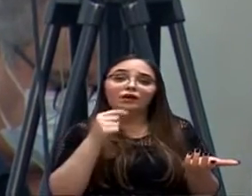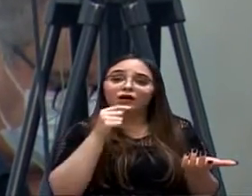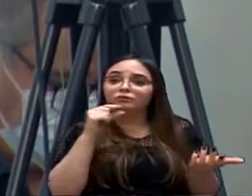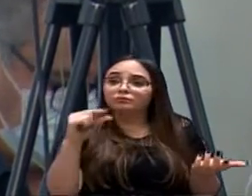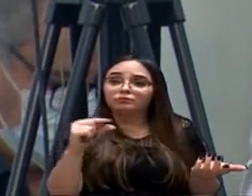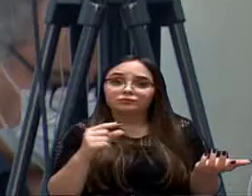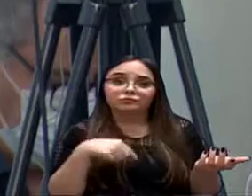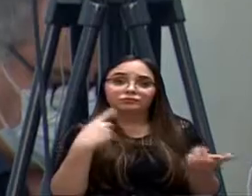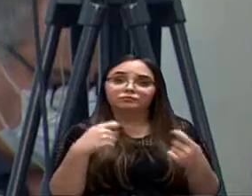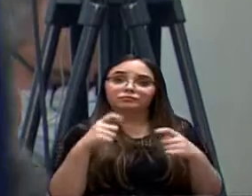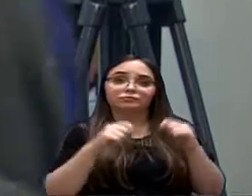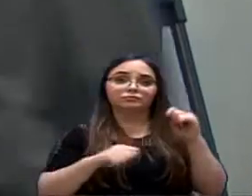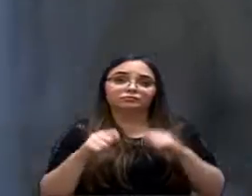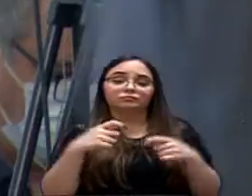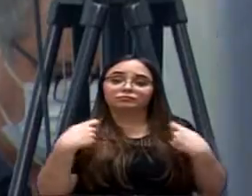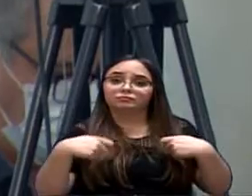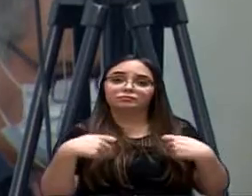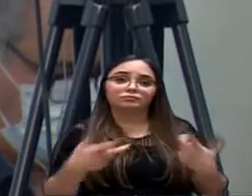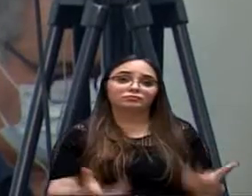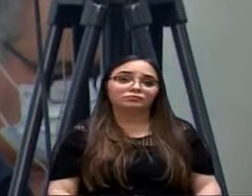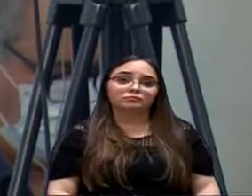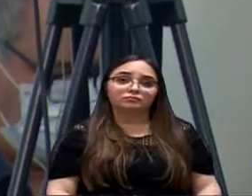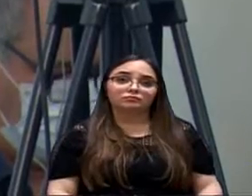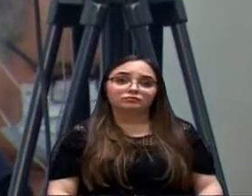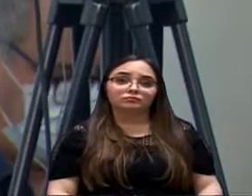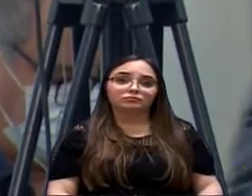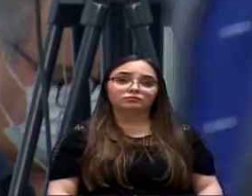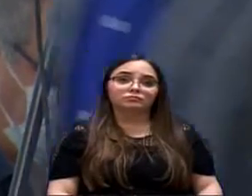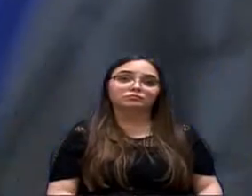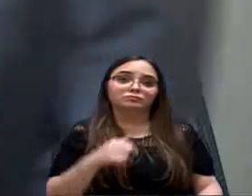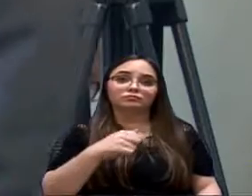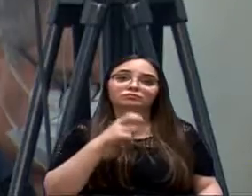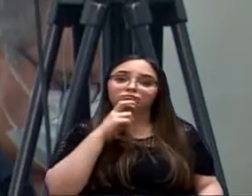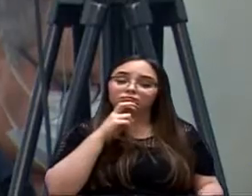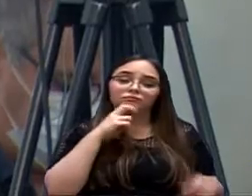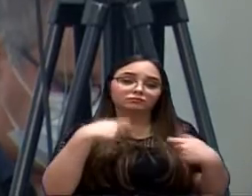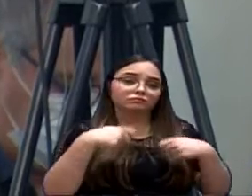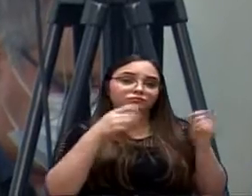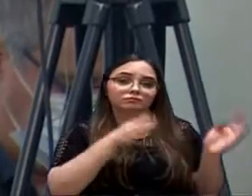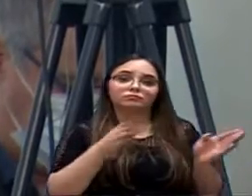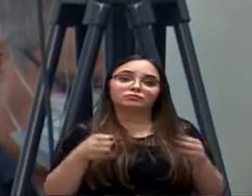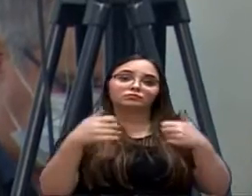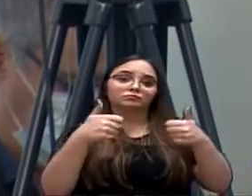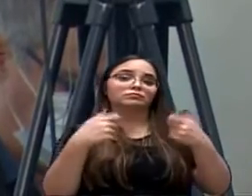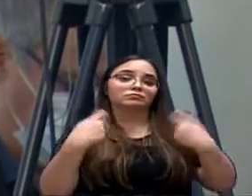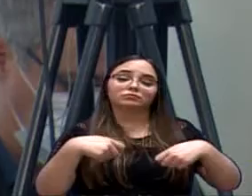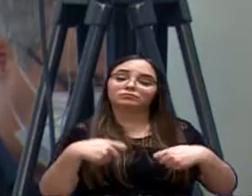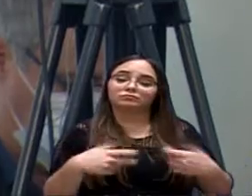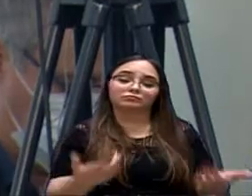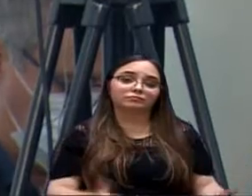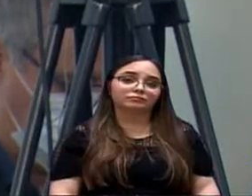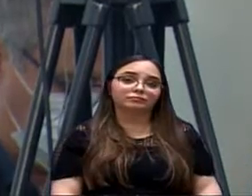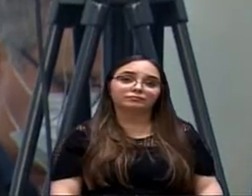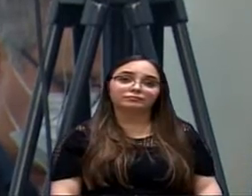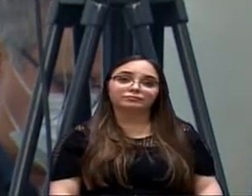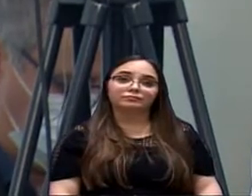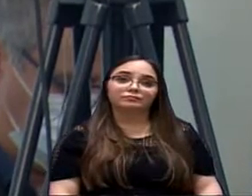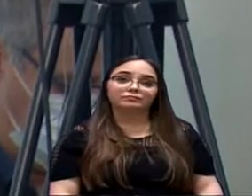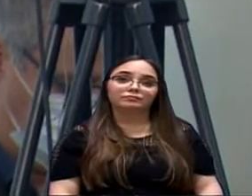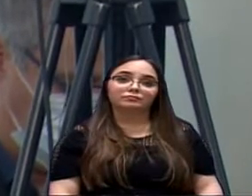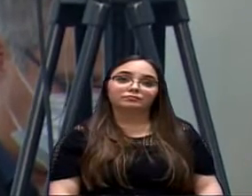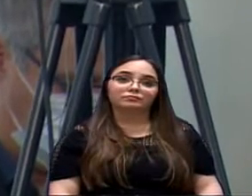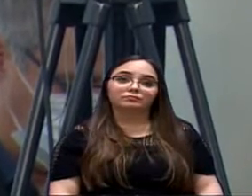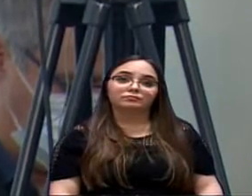Então, como é que eu estico a cidade desse jeito? Essa cidade tem que ser planejada. Tem que ter planejamento. Para